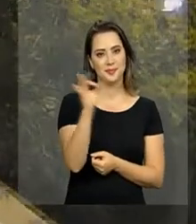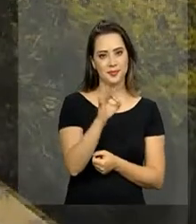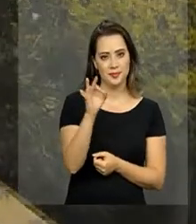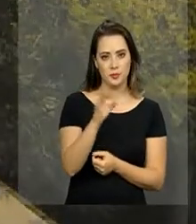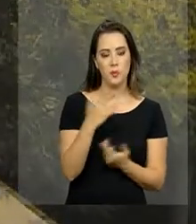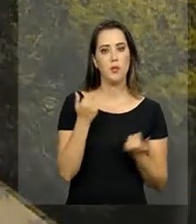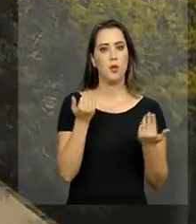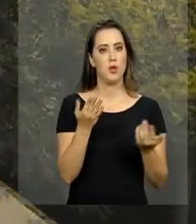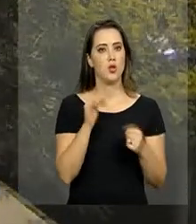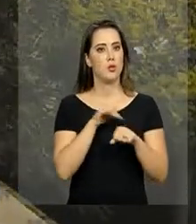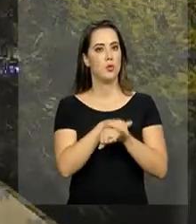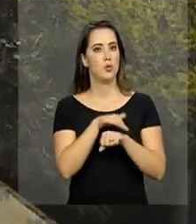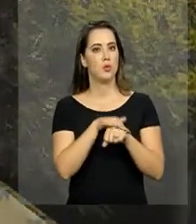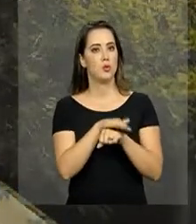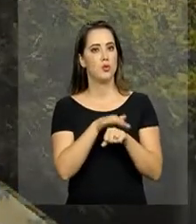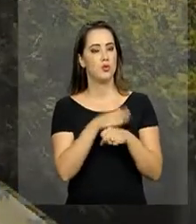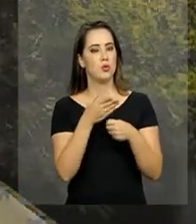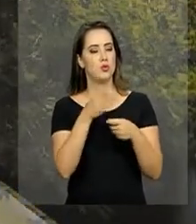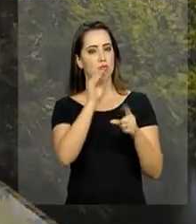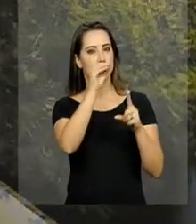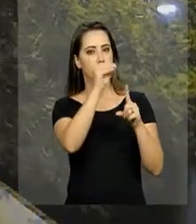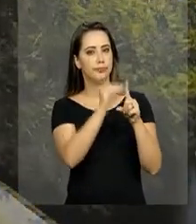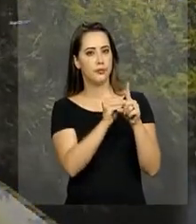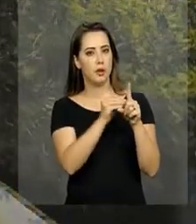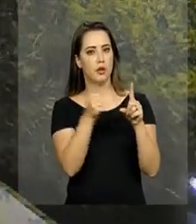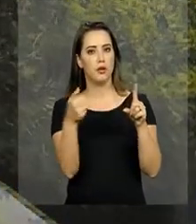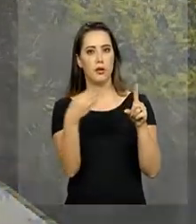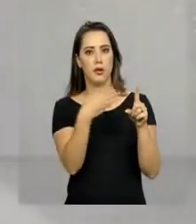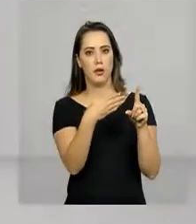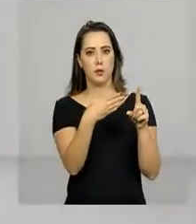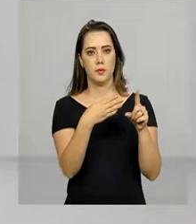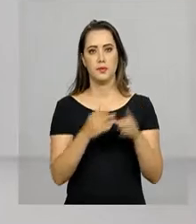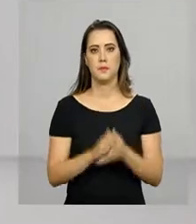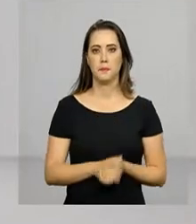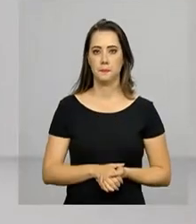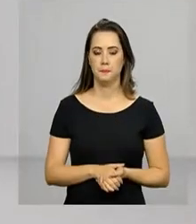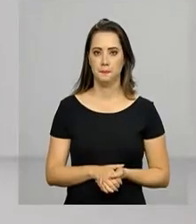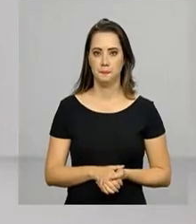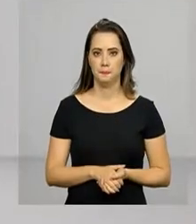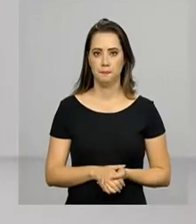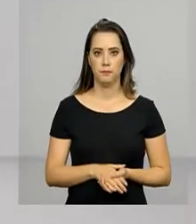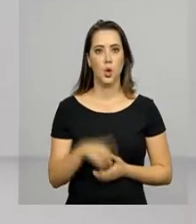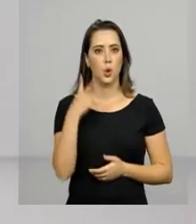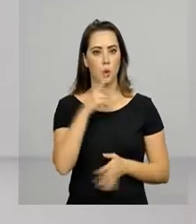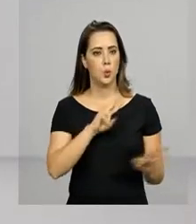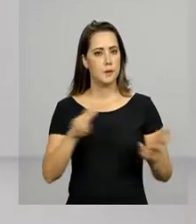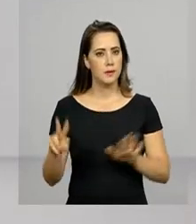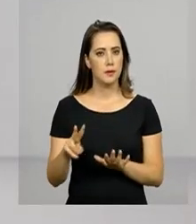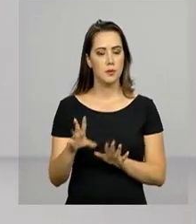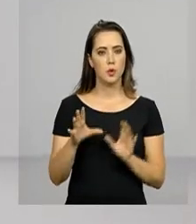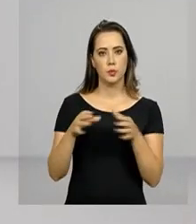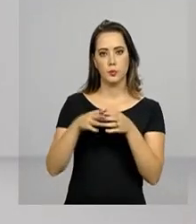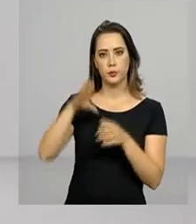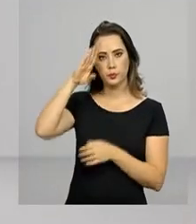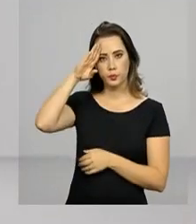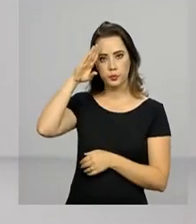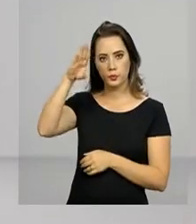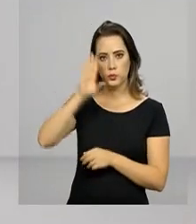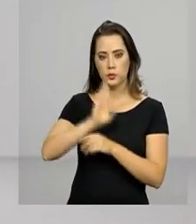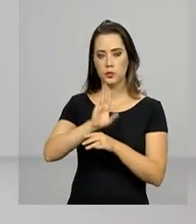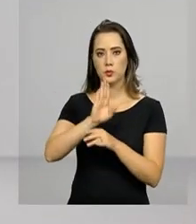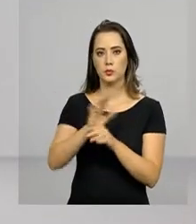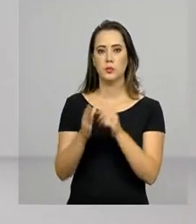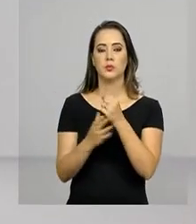Para a noite, a mínima prevista é de 14 graus. Durante duas semanas, as forças armadas vão